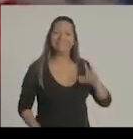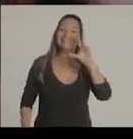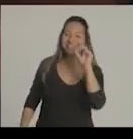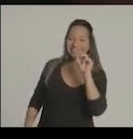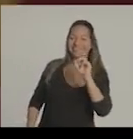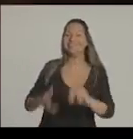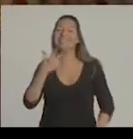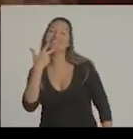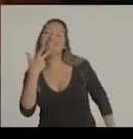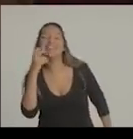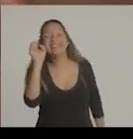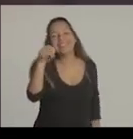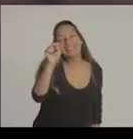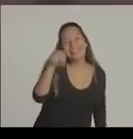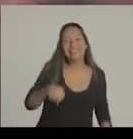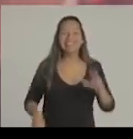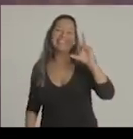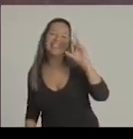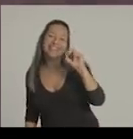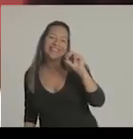Diga sim, 50.